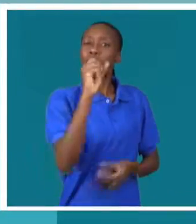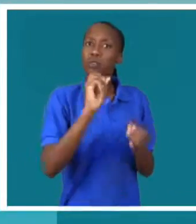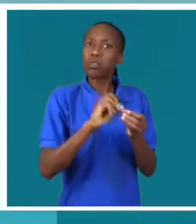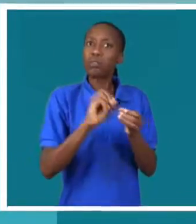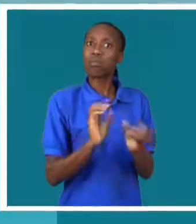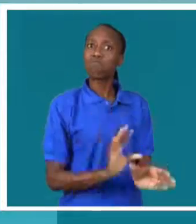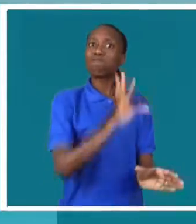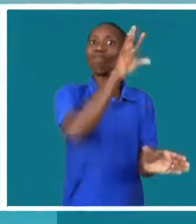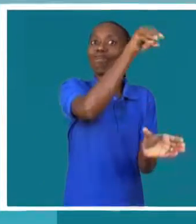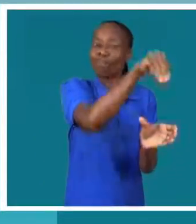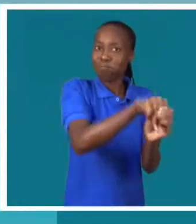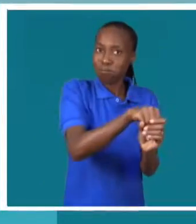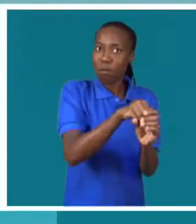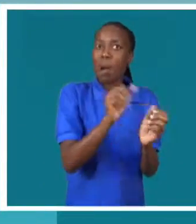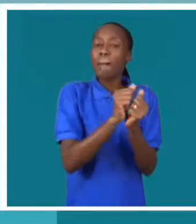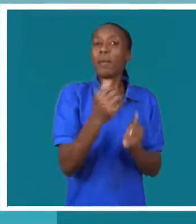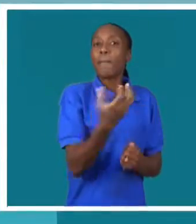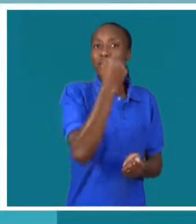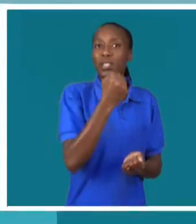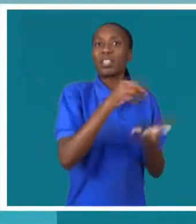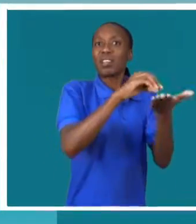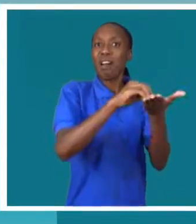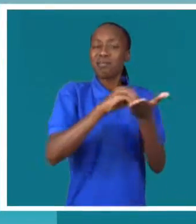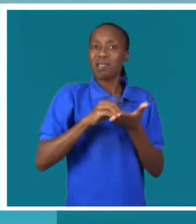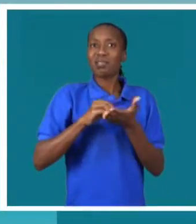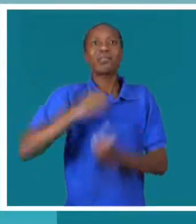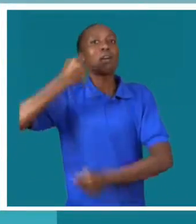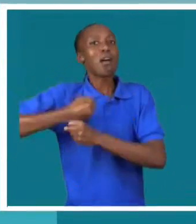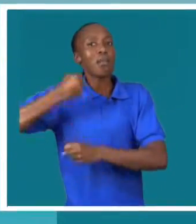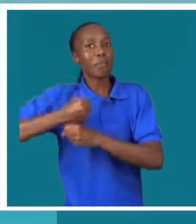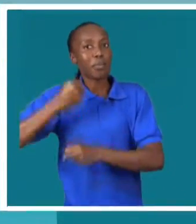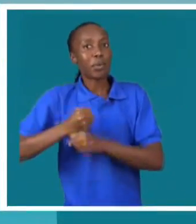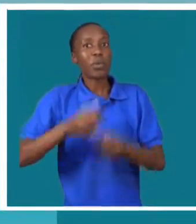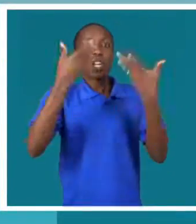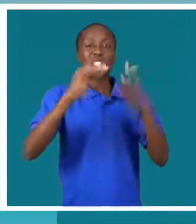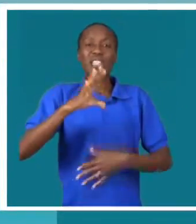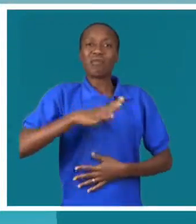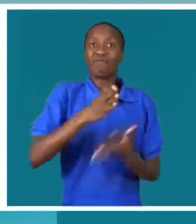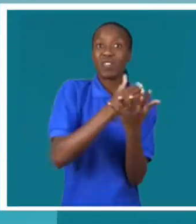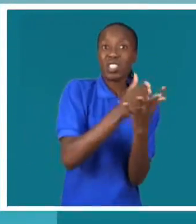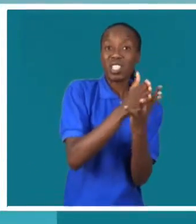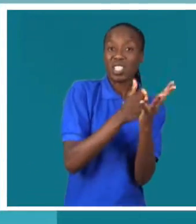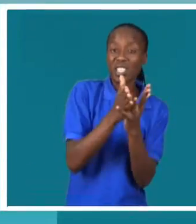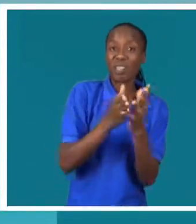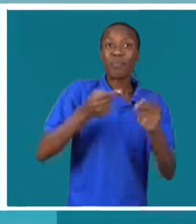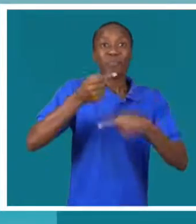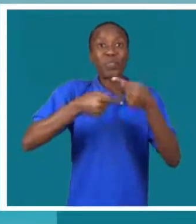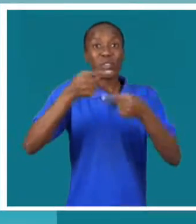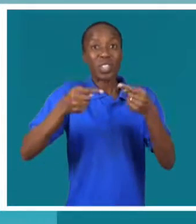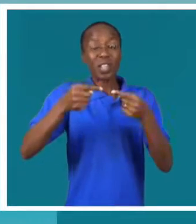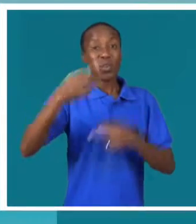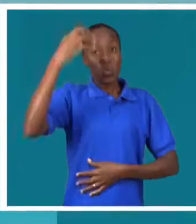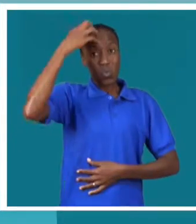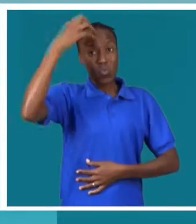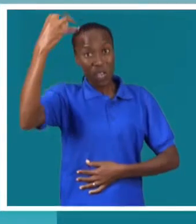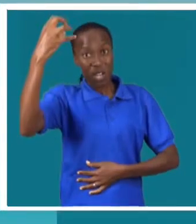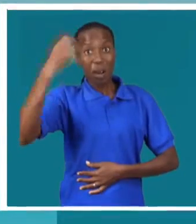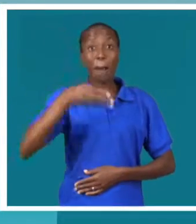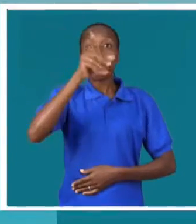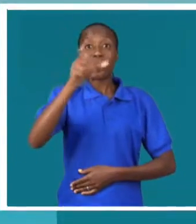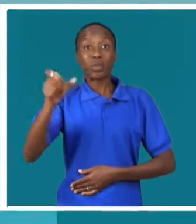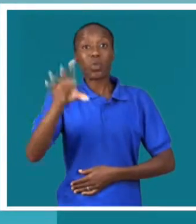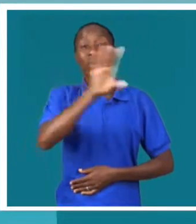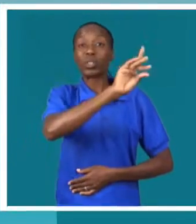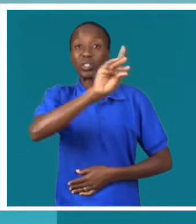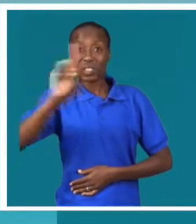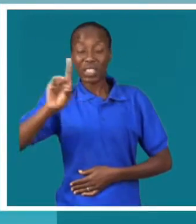podem abarcar a esta cotização para ter acesso ao emprego. Nós já tivemos a estratégia da função pública para as pessoas com deficiência. E se